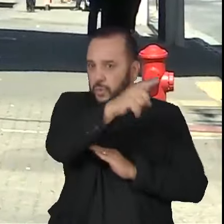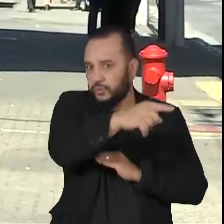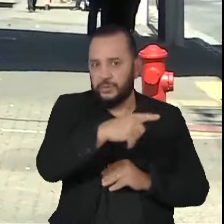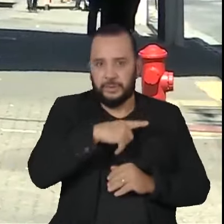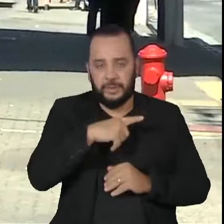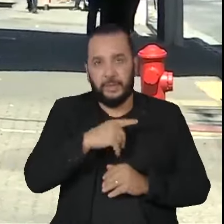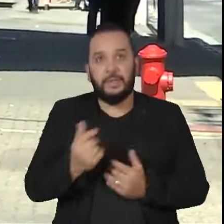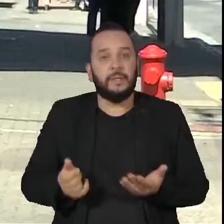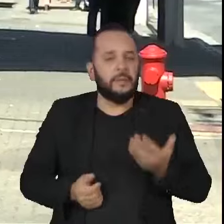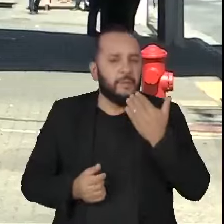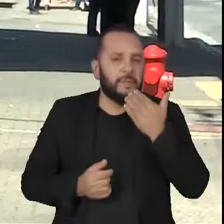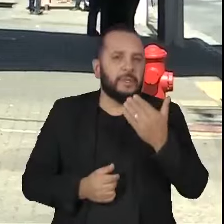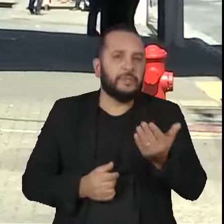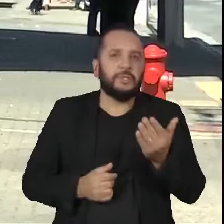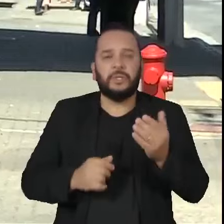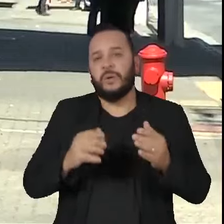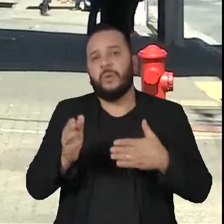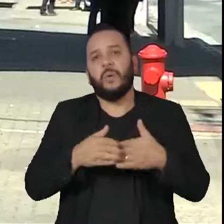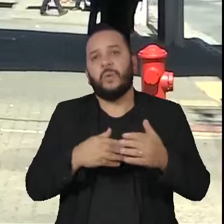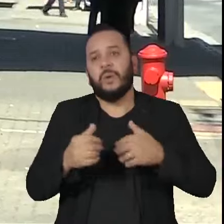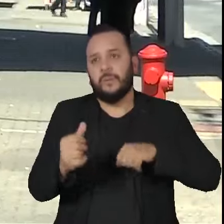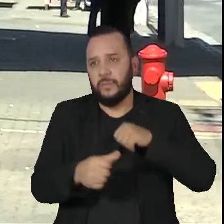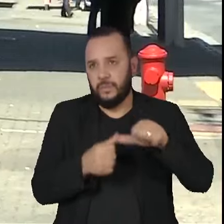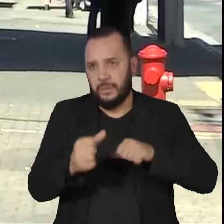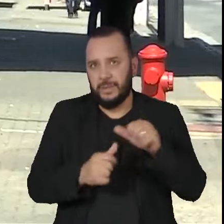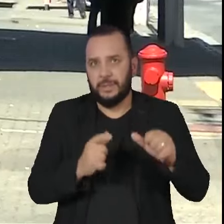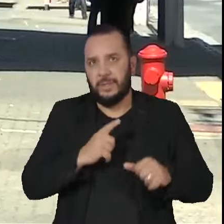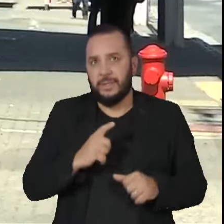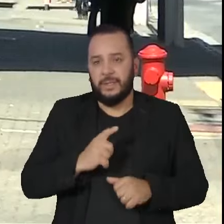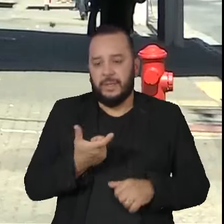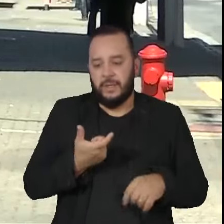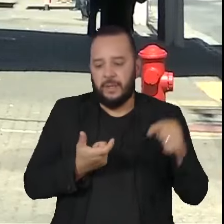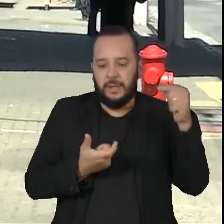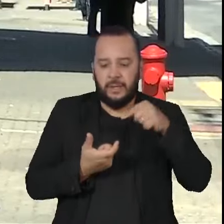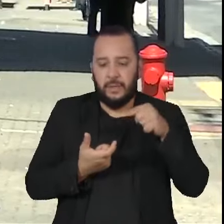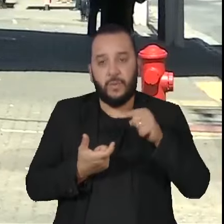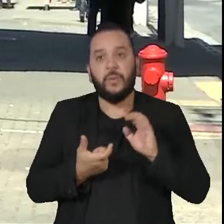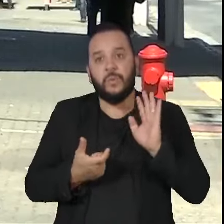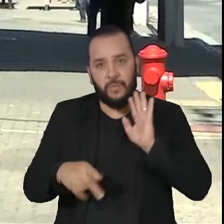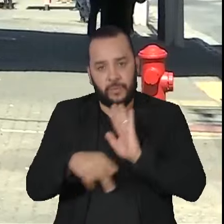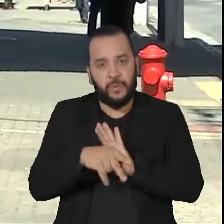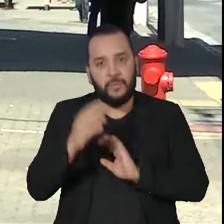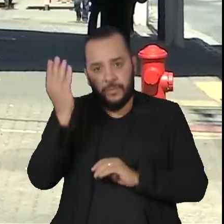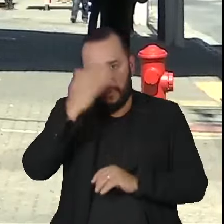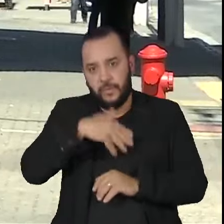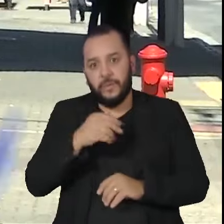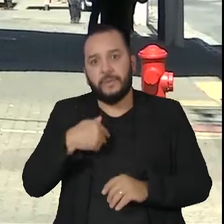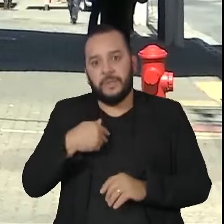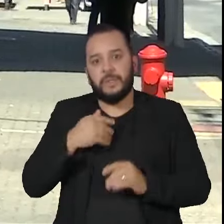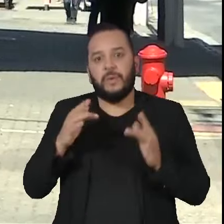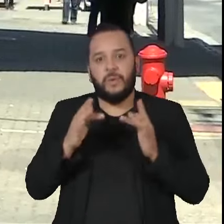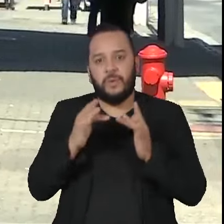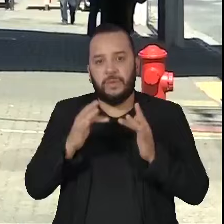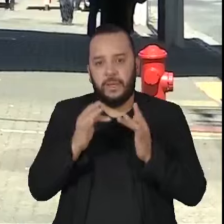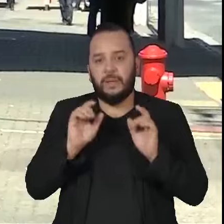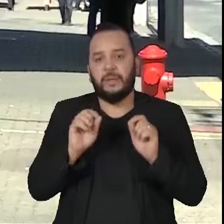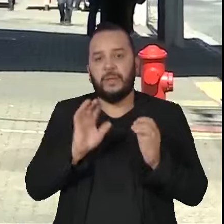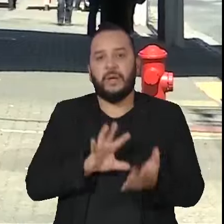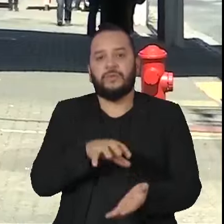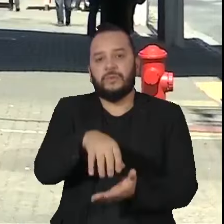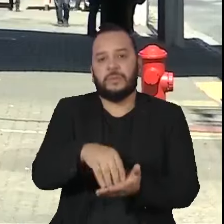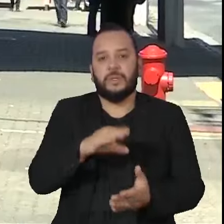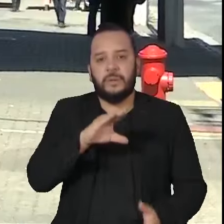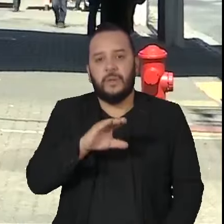Para pedir qualquer alteração no cartão de confirmação da prova, os candidatos têm que entrar em contato com a Fundação